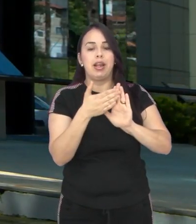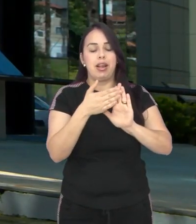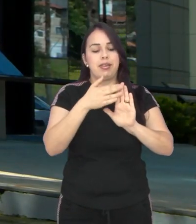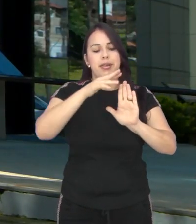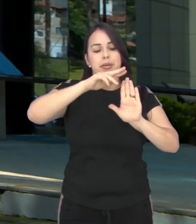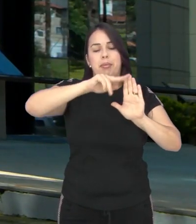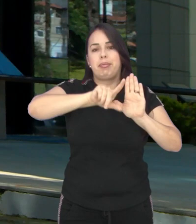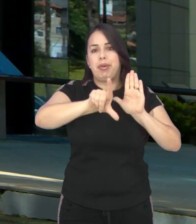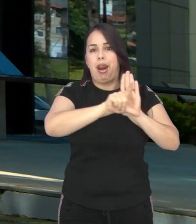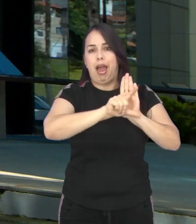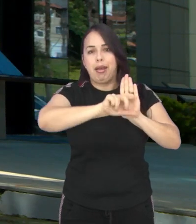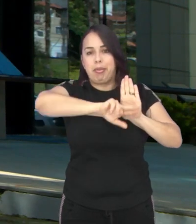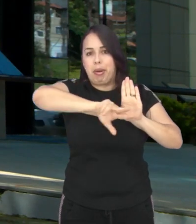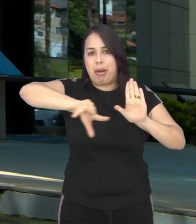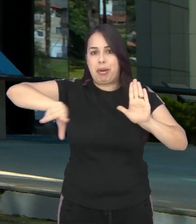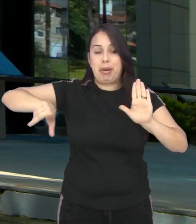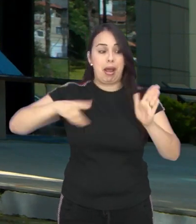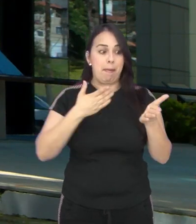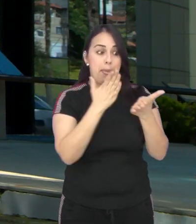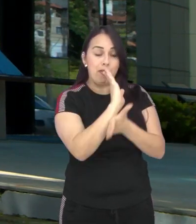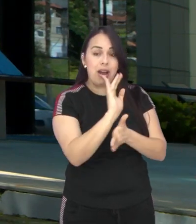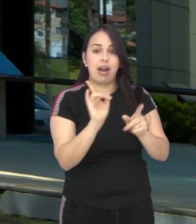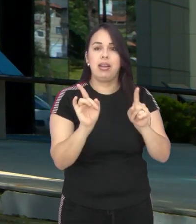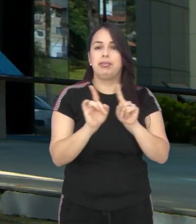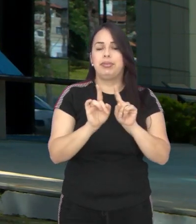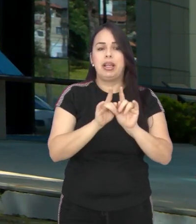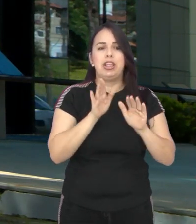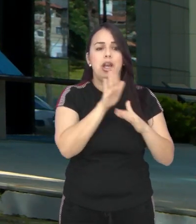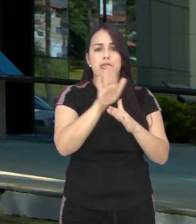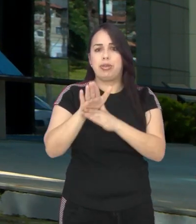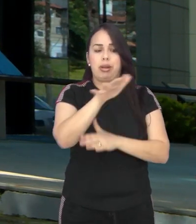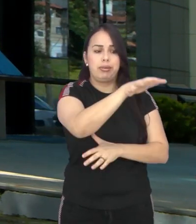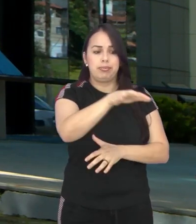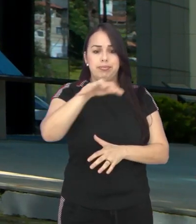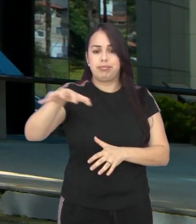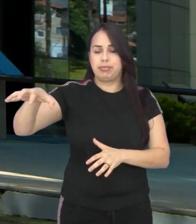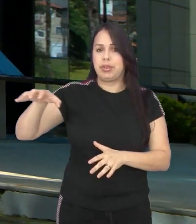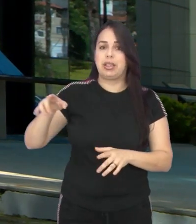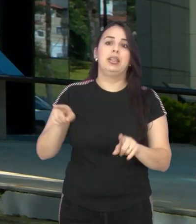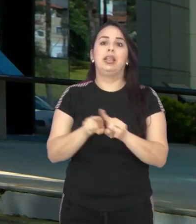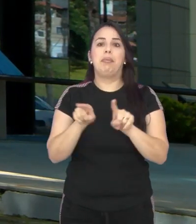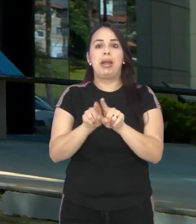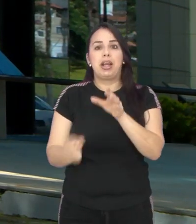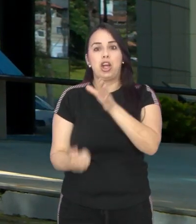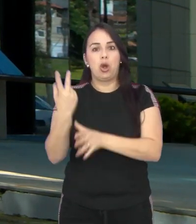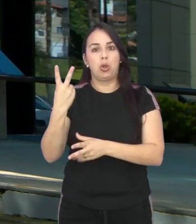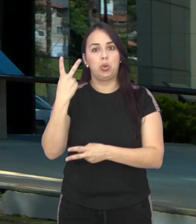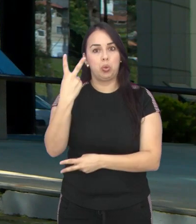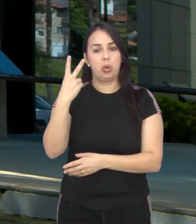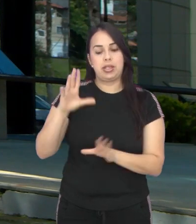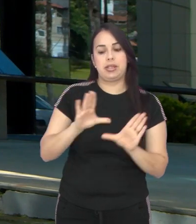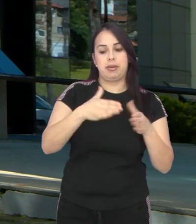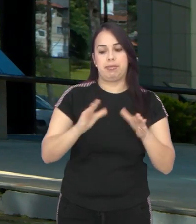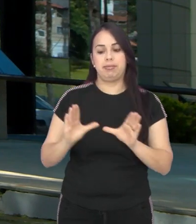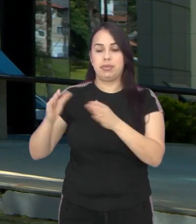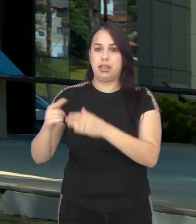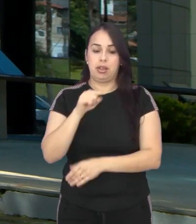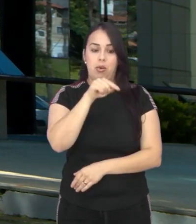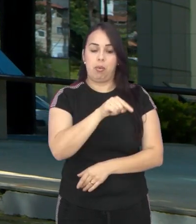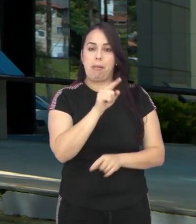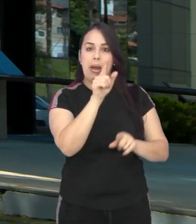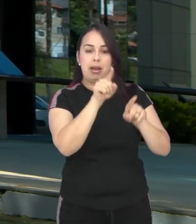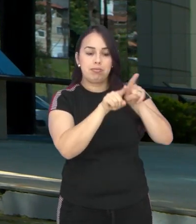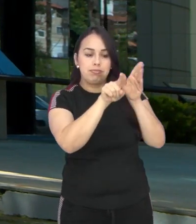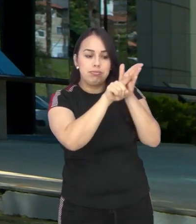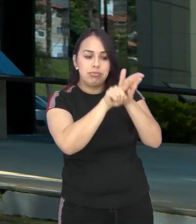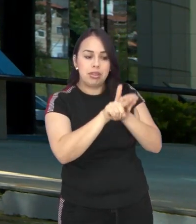aprovaram diferentes leis, contemplando vários setores da sociedade. Além de criarem duas comissões especiais, sendo uma para a